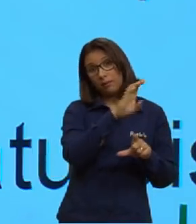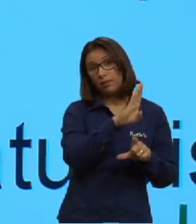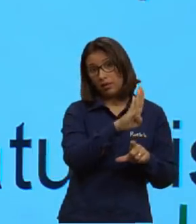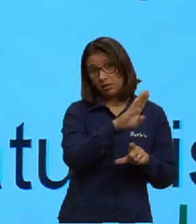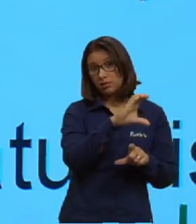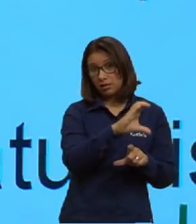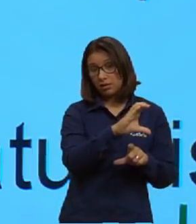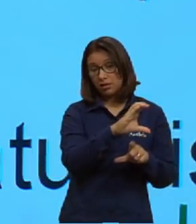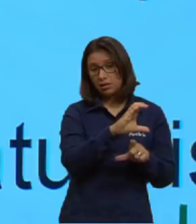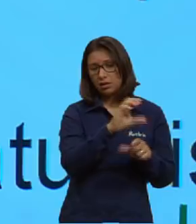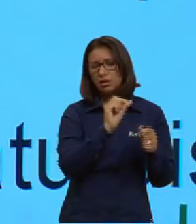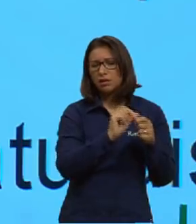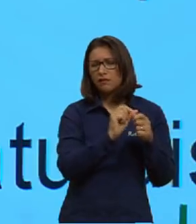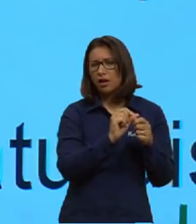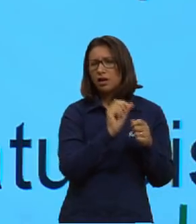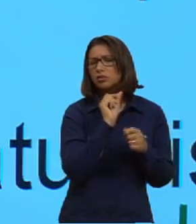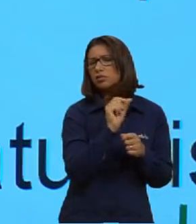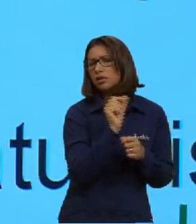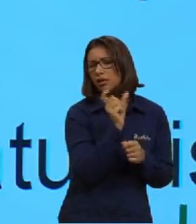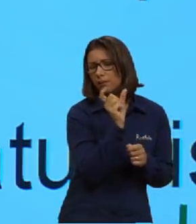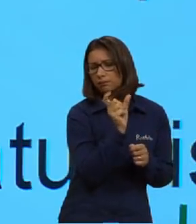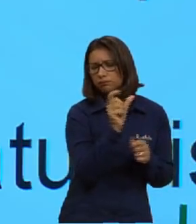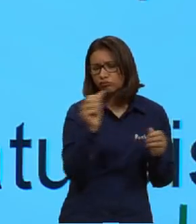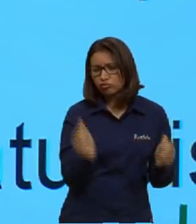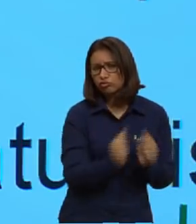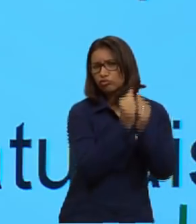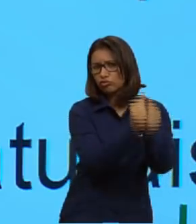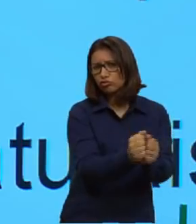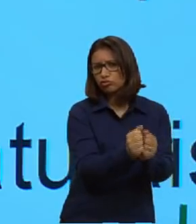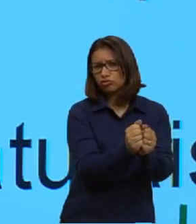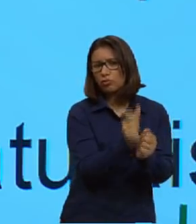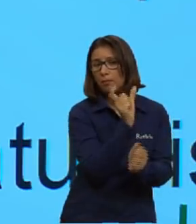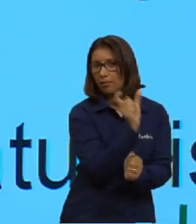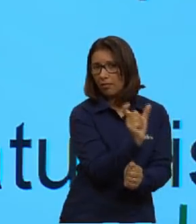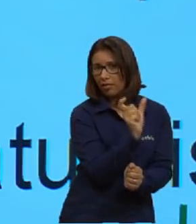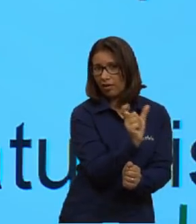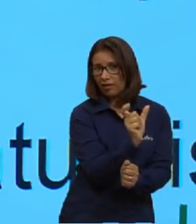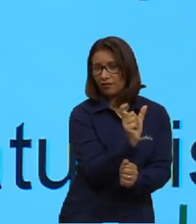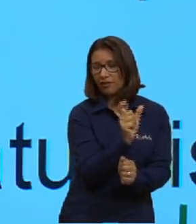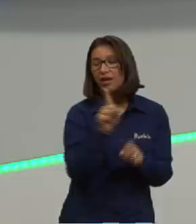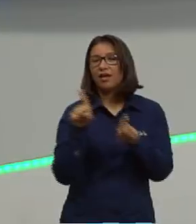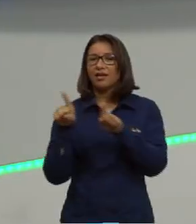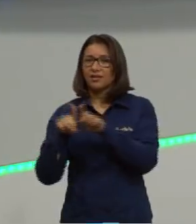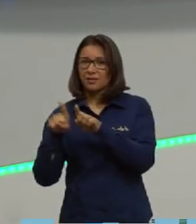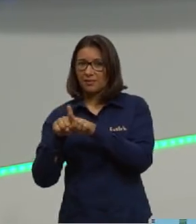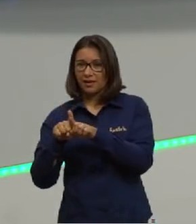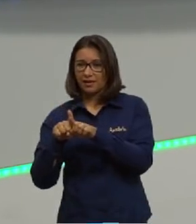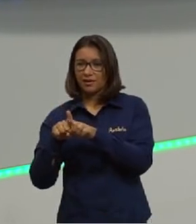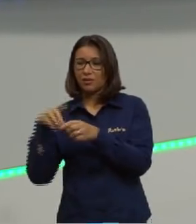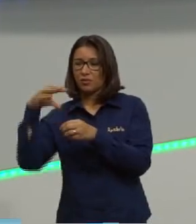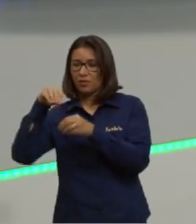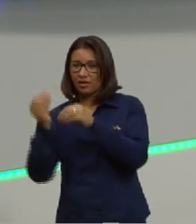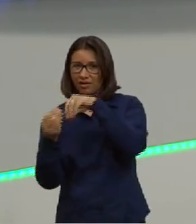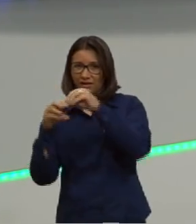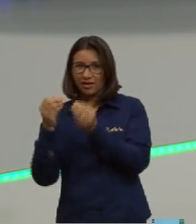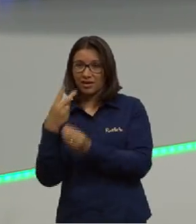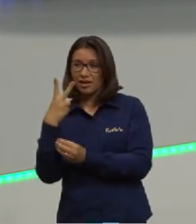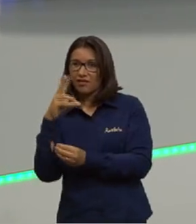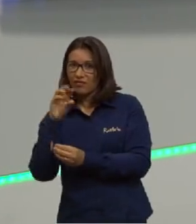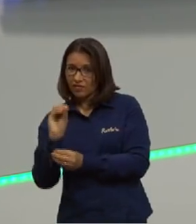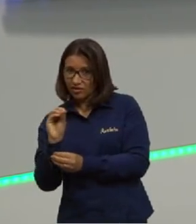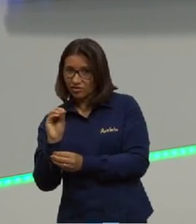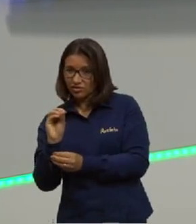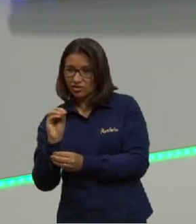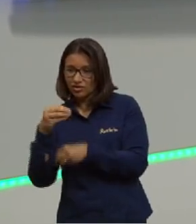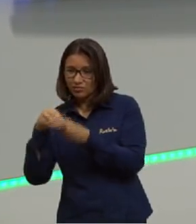formam o quê? Palavras. Então, os aminoácidos, nós temos 20 aminoácidos que vão formar